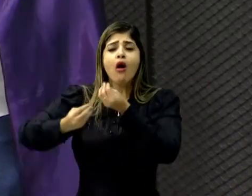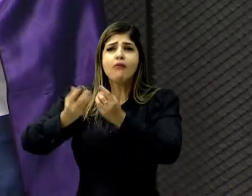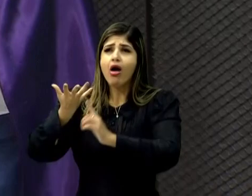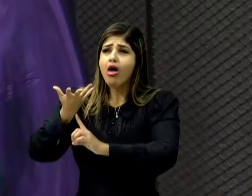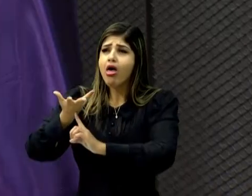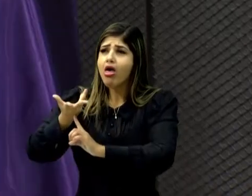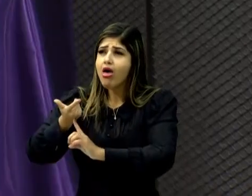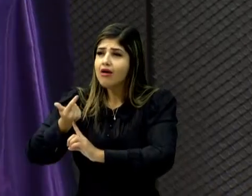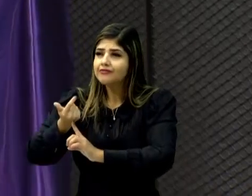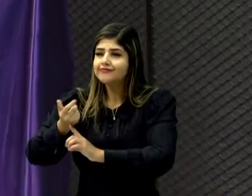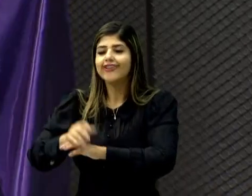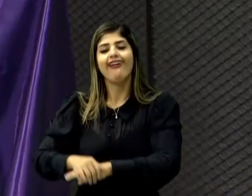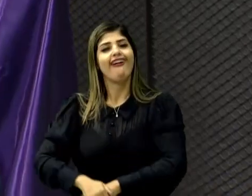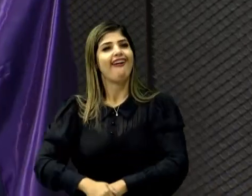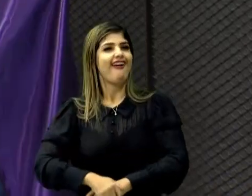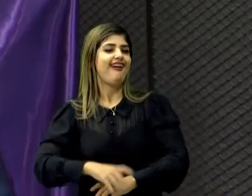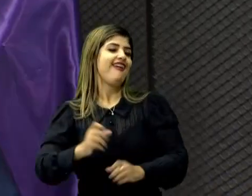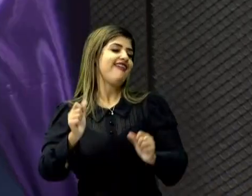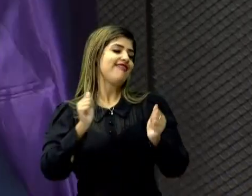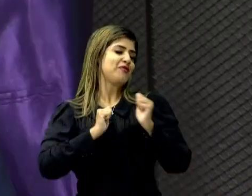com isso. Adorei a mágica!